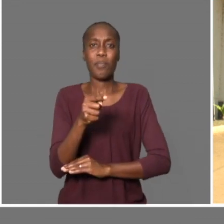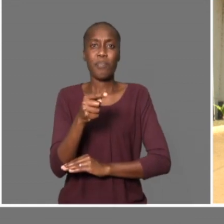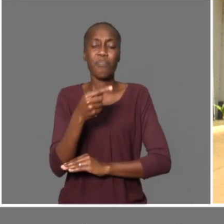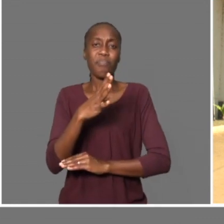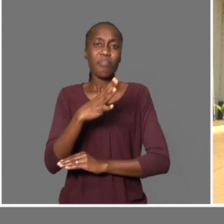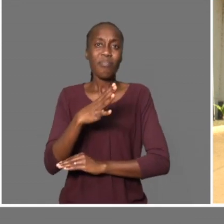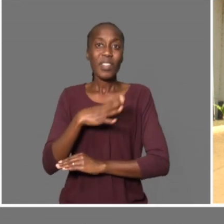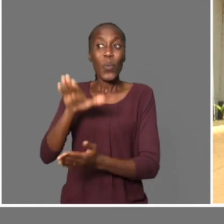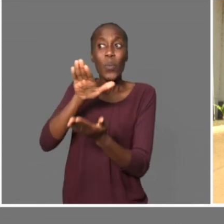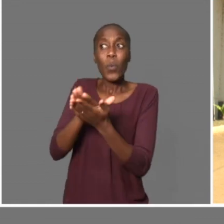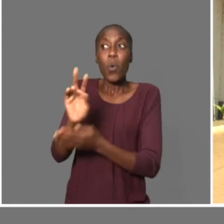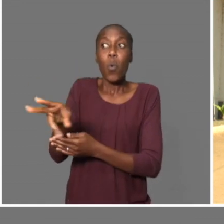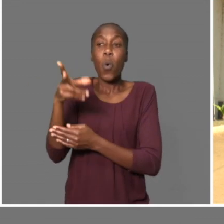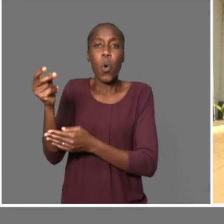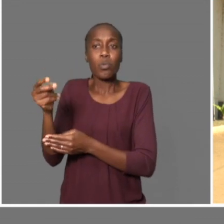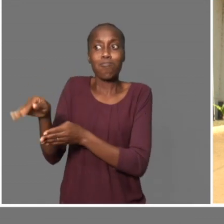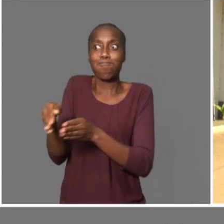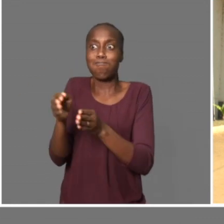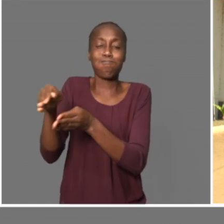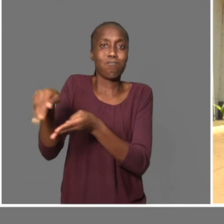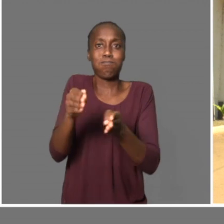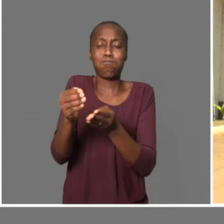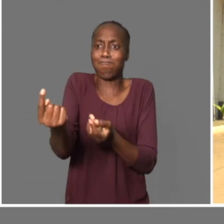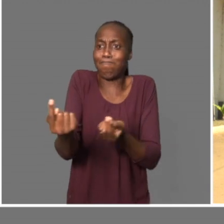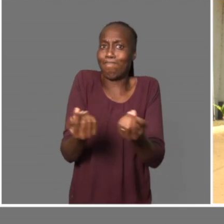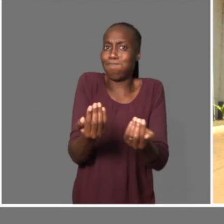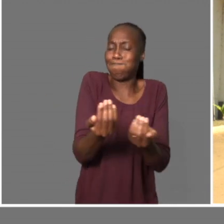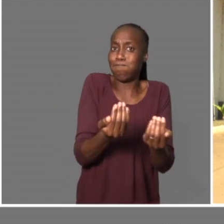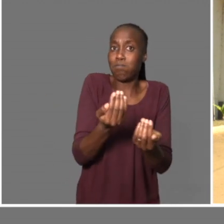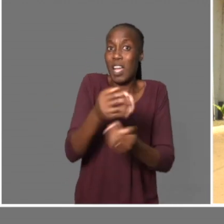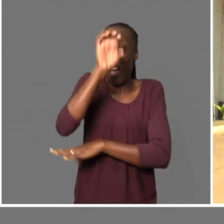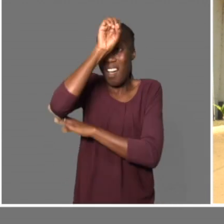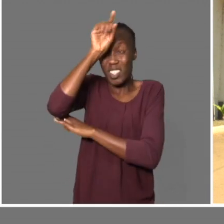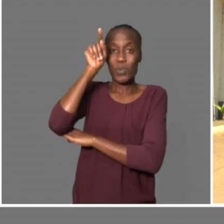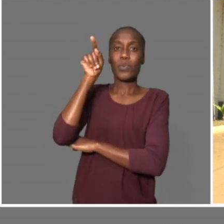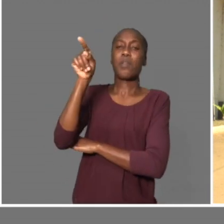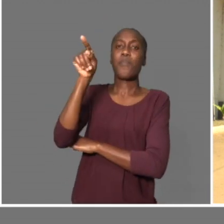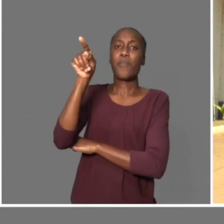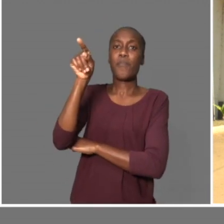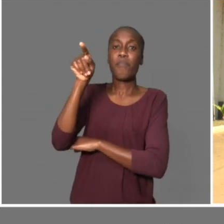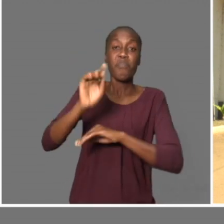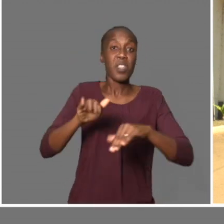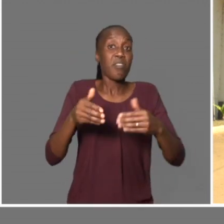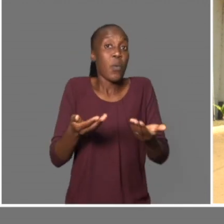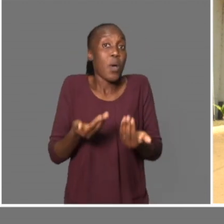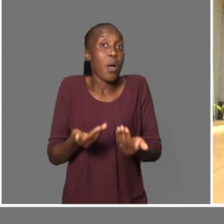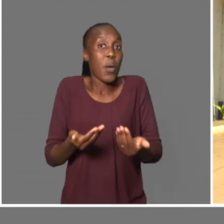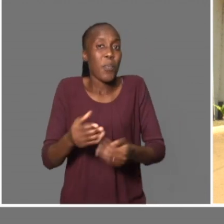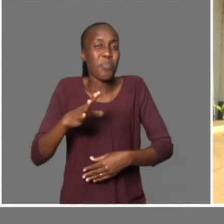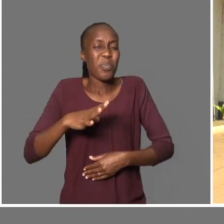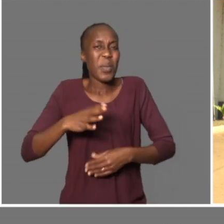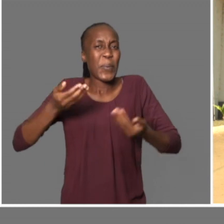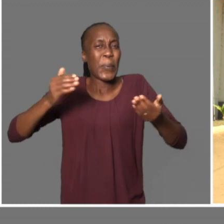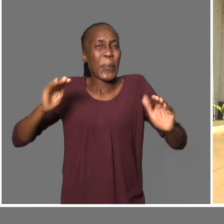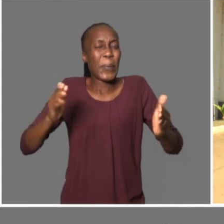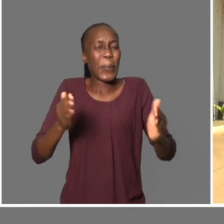albufeira, na barragem. E a água que lá existe vem dos outros rios a